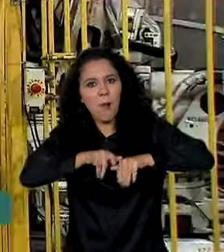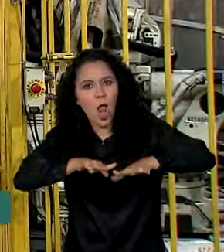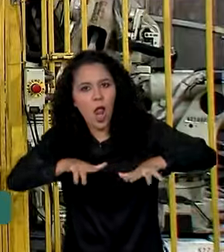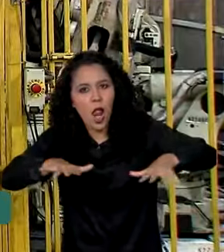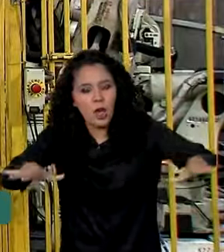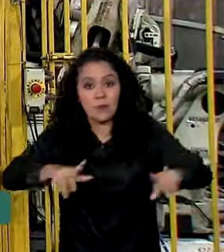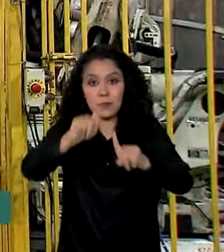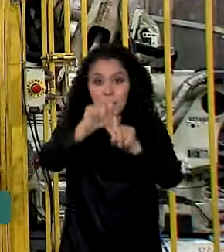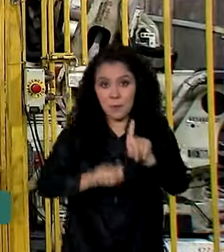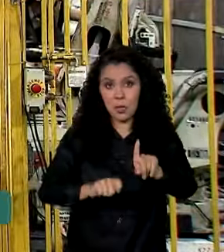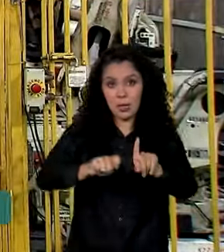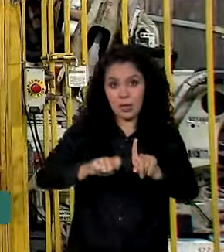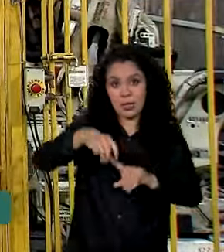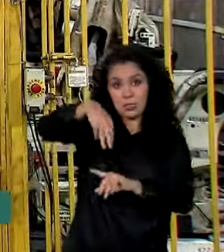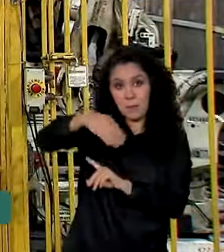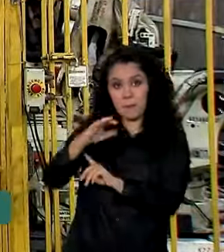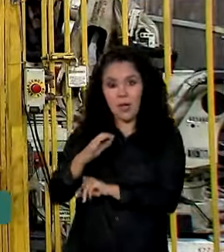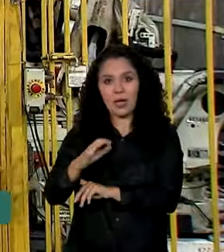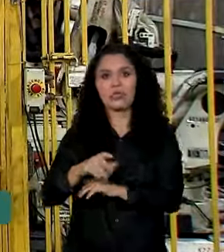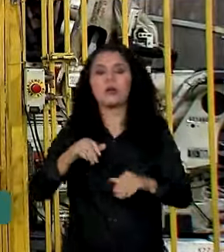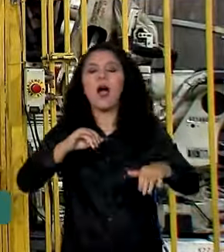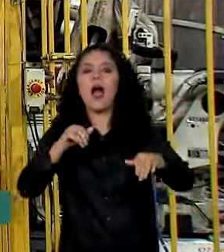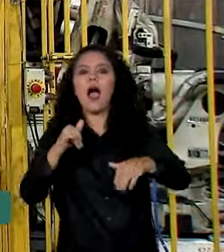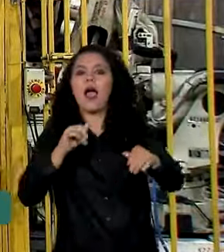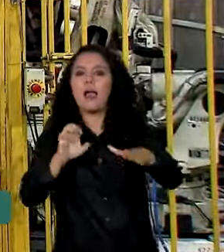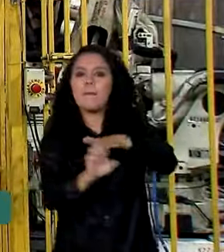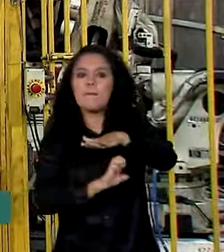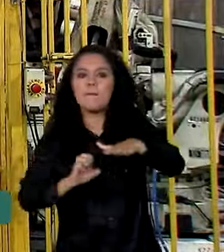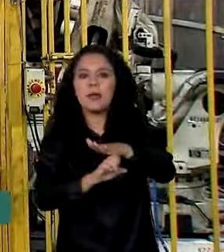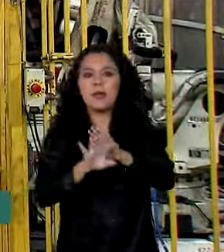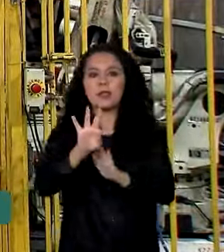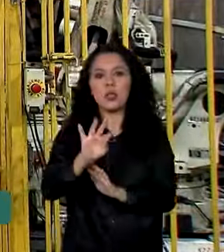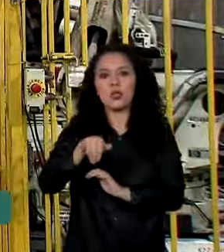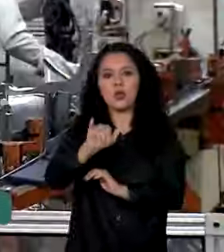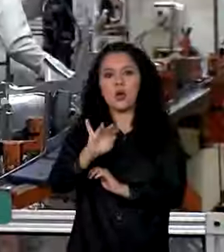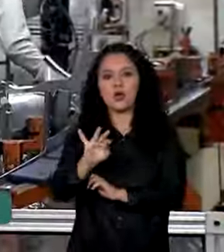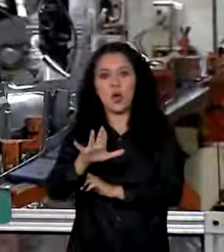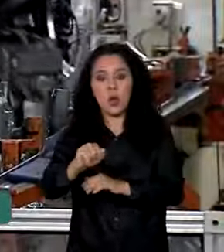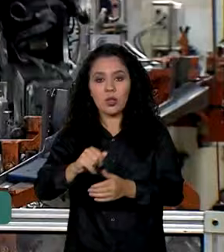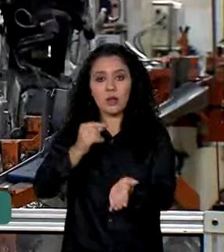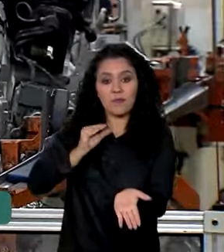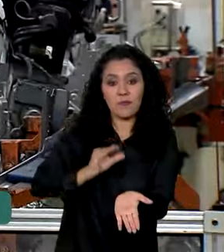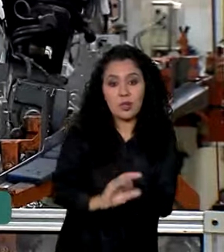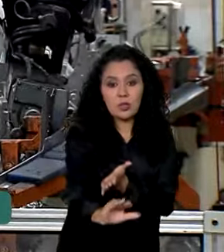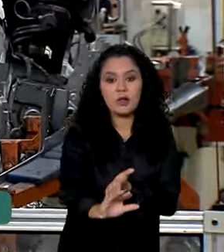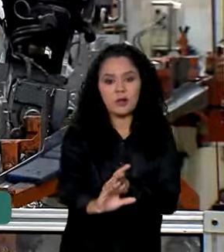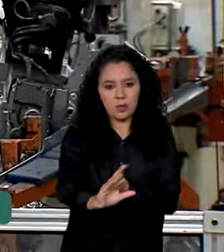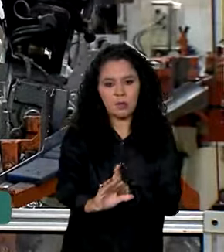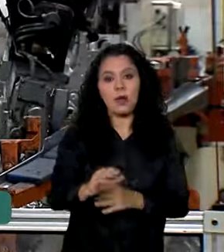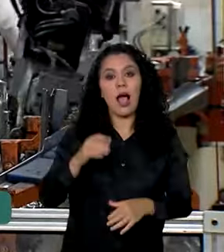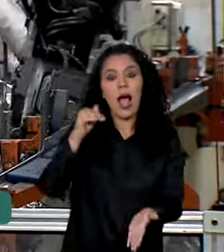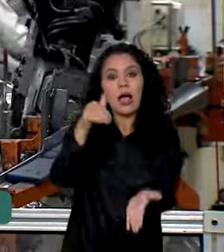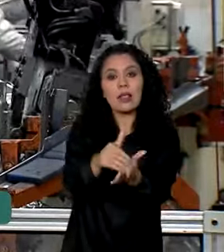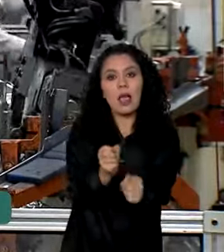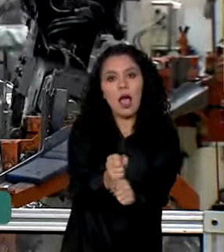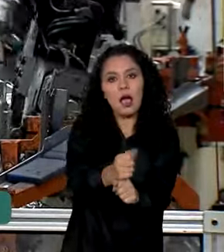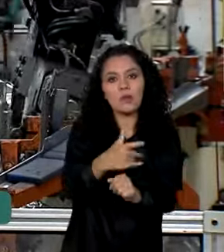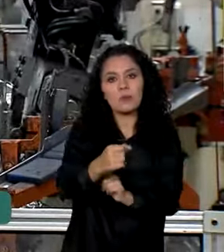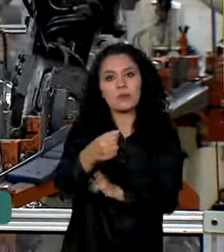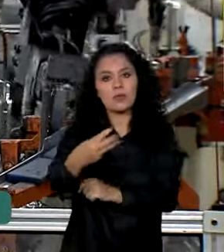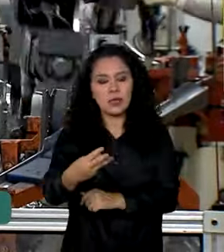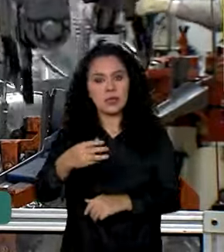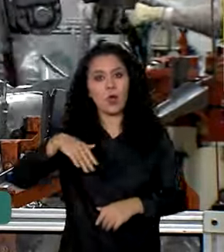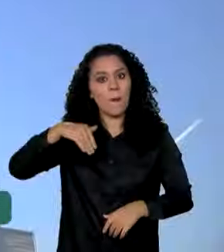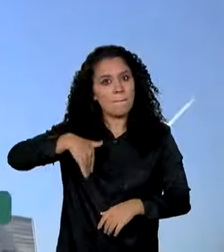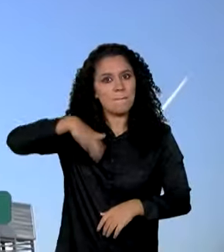Em março, a Toyota anunciou o investimento de 11 bilhões de reais até 2030, a maior da história da empresa em